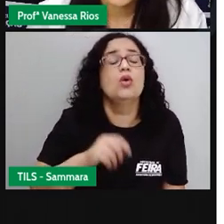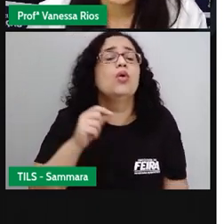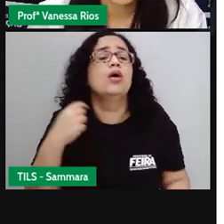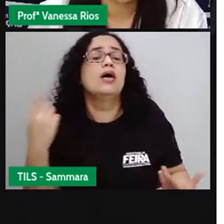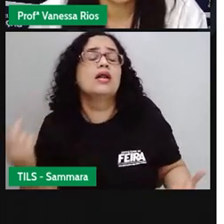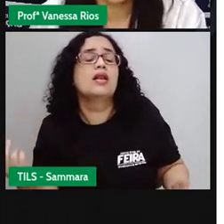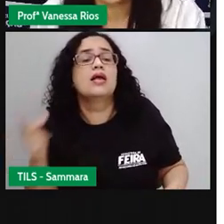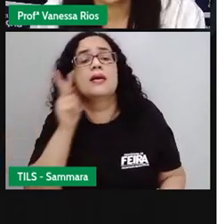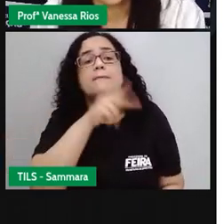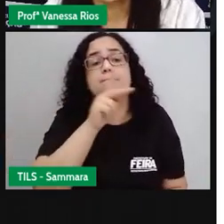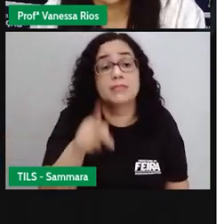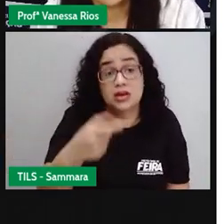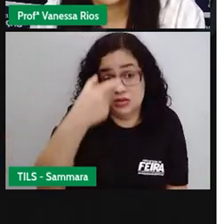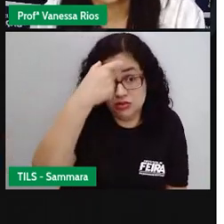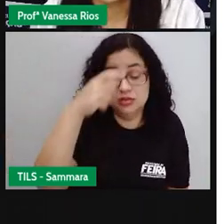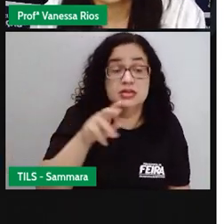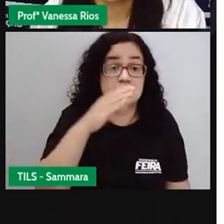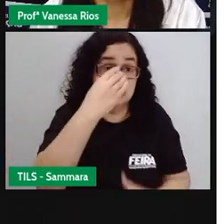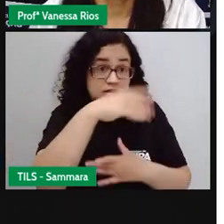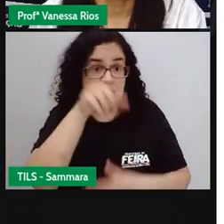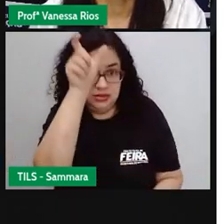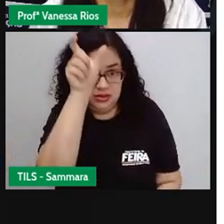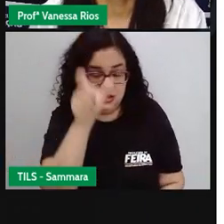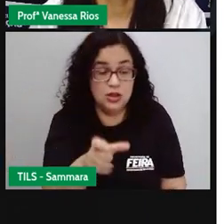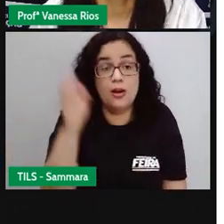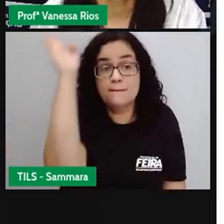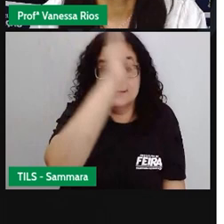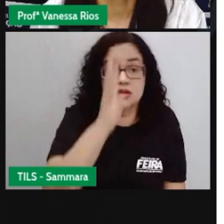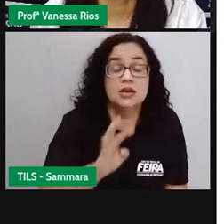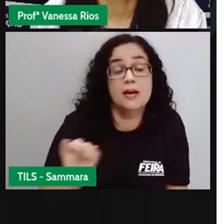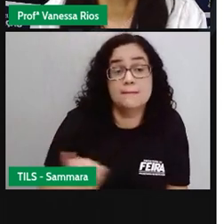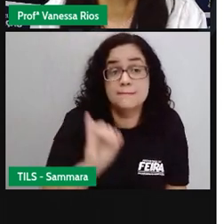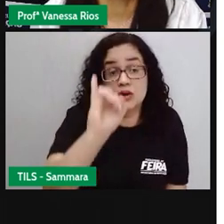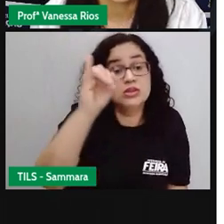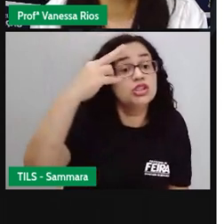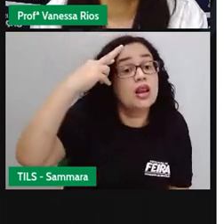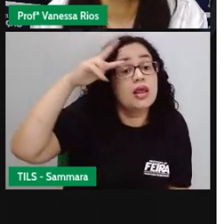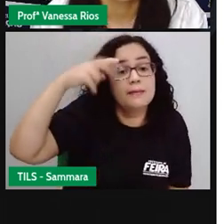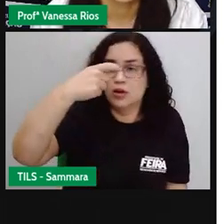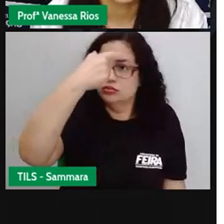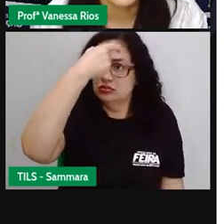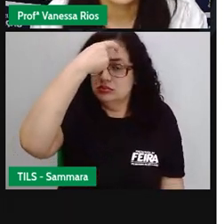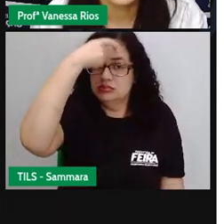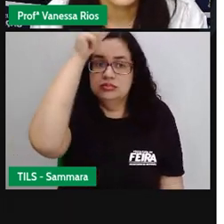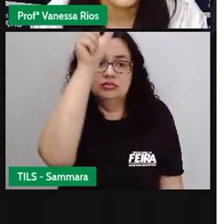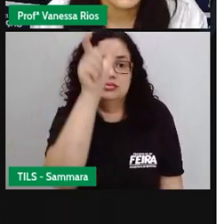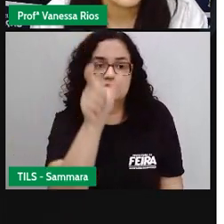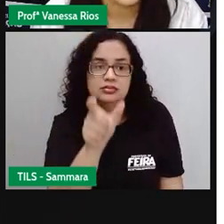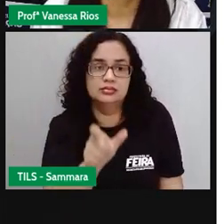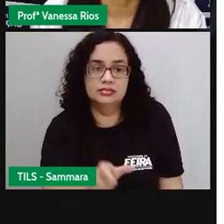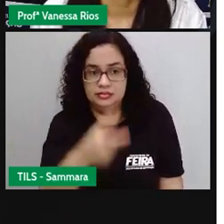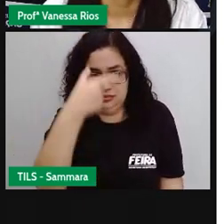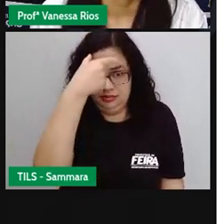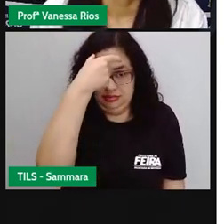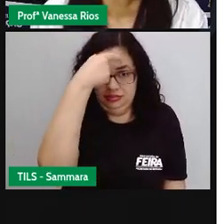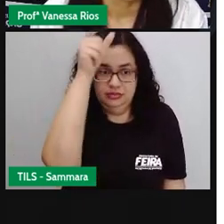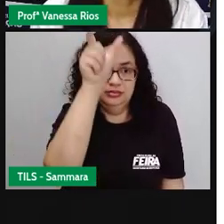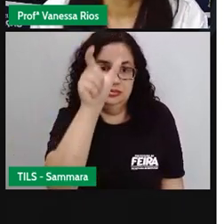E aí, a Pro falou em cidadão brasileiro, é importante a gente lembrar o que é cidadania.